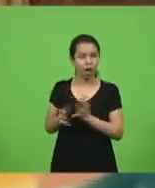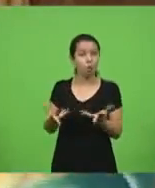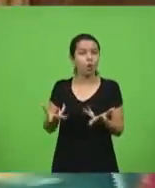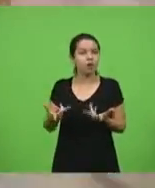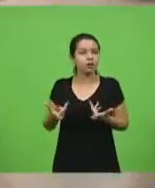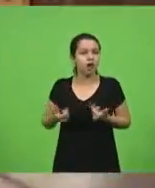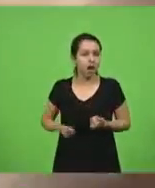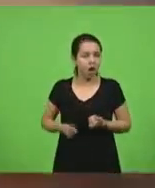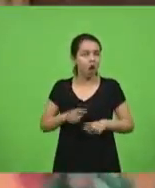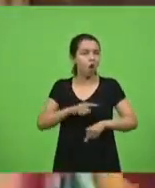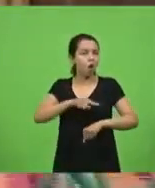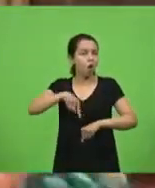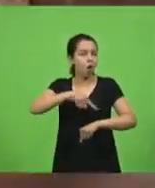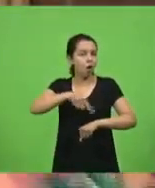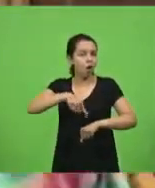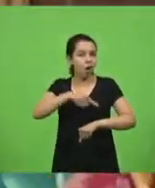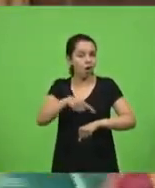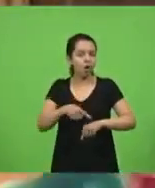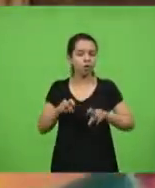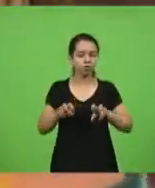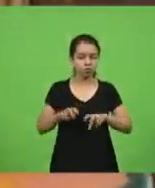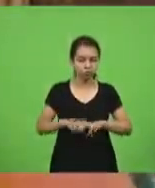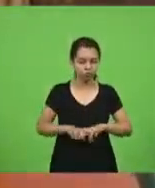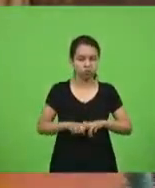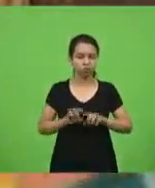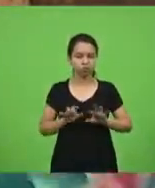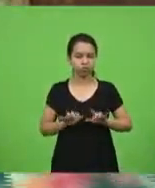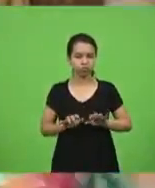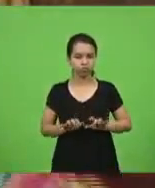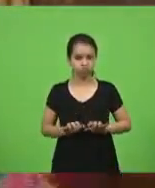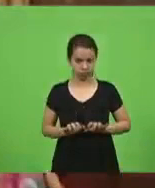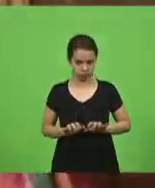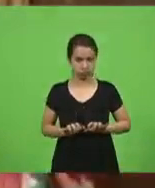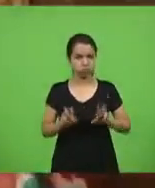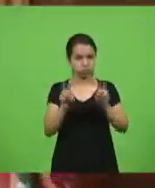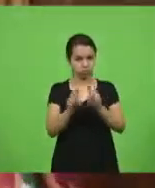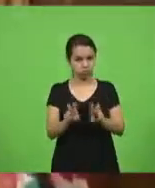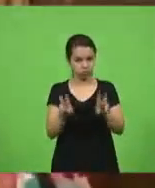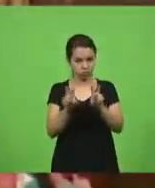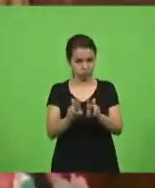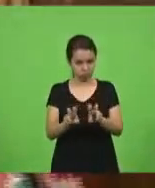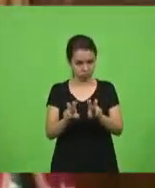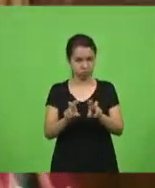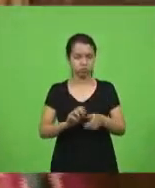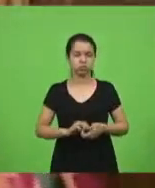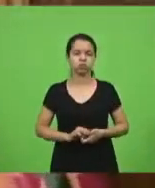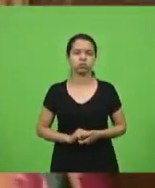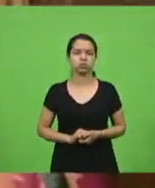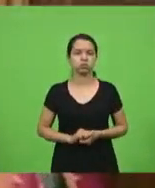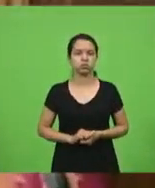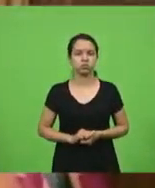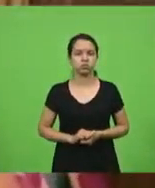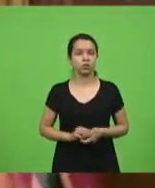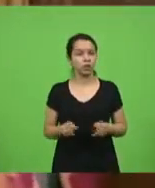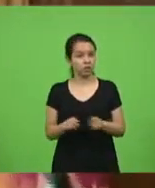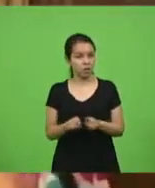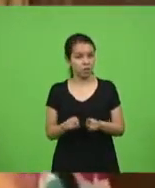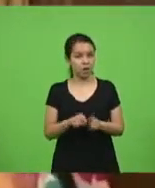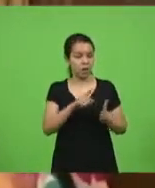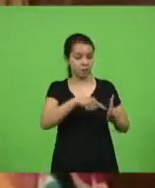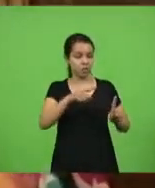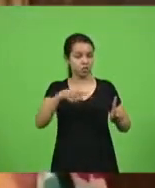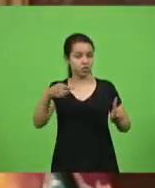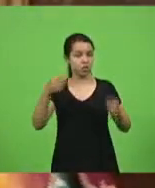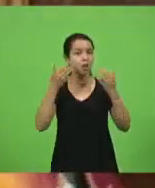ficam sentadas no escritório na frente de um computador. Aliás, as pesquisas revelam que a